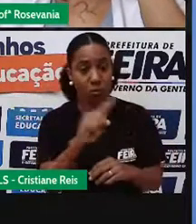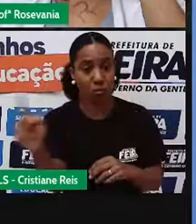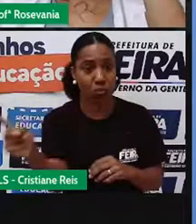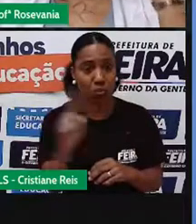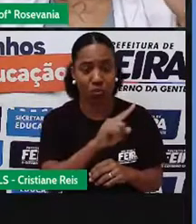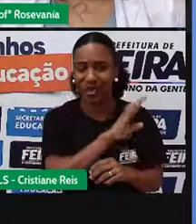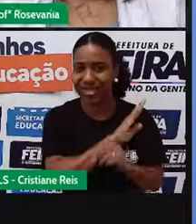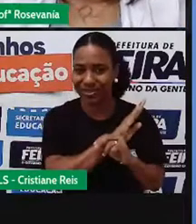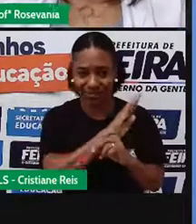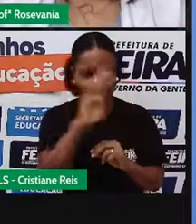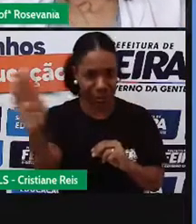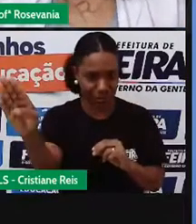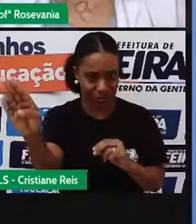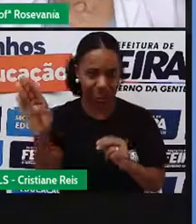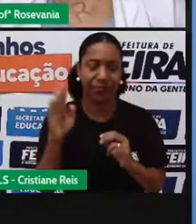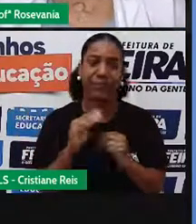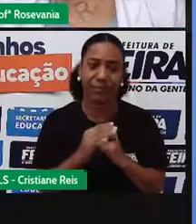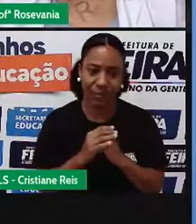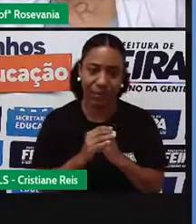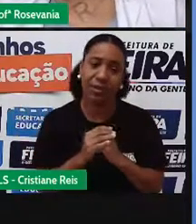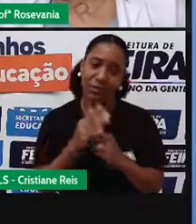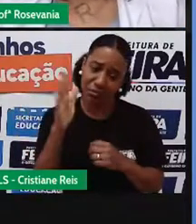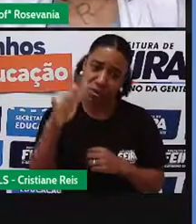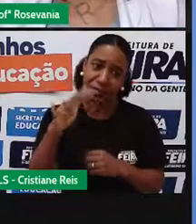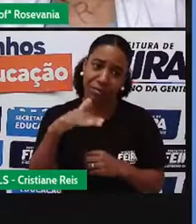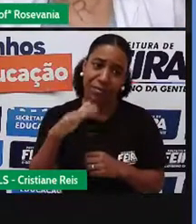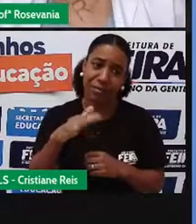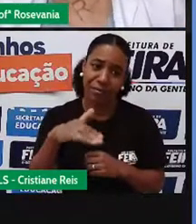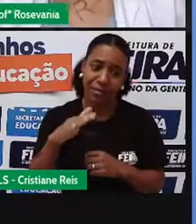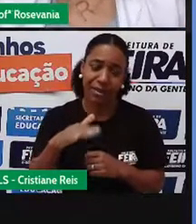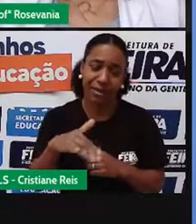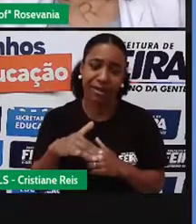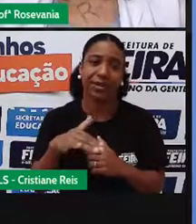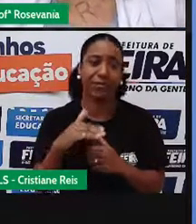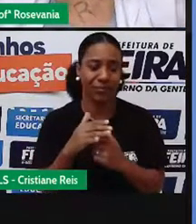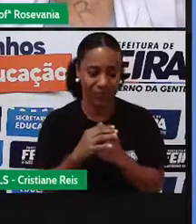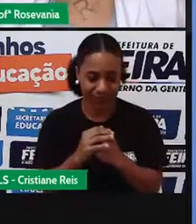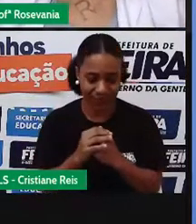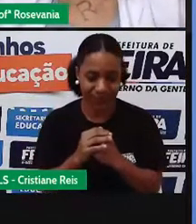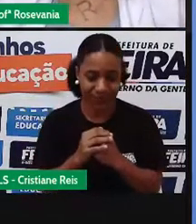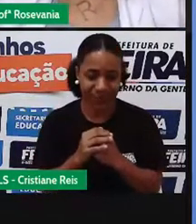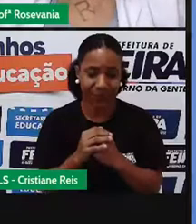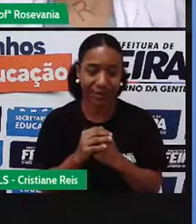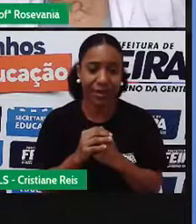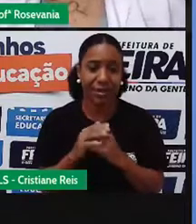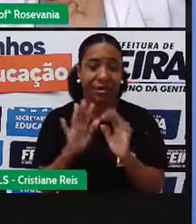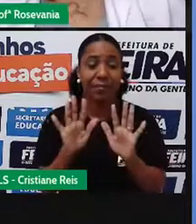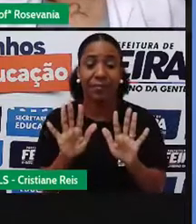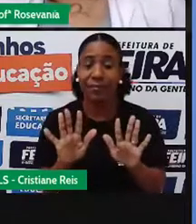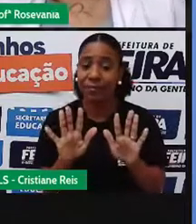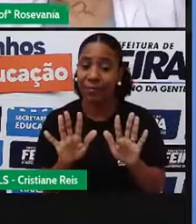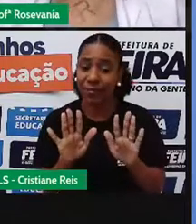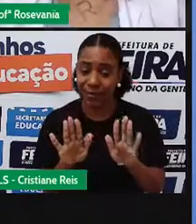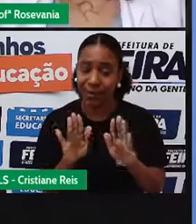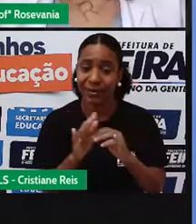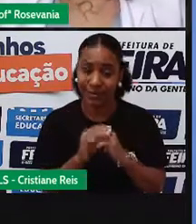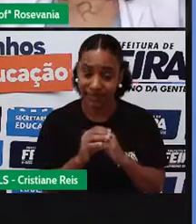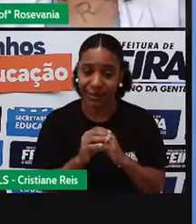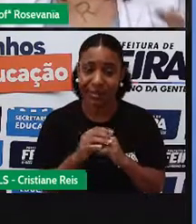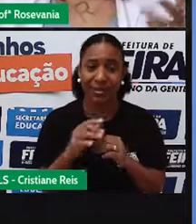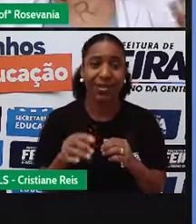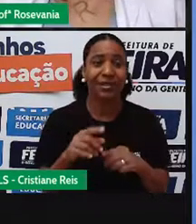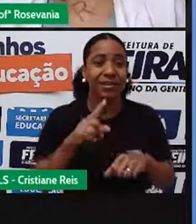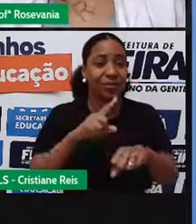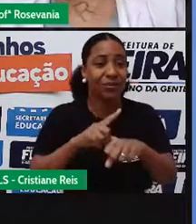e curtas, acaba sendo bem mais barato do que, né, outros tipos de transporte. Mas, em compensação, ele